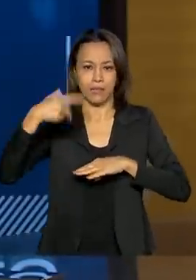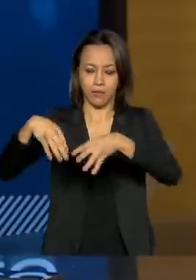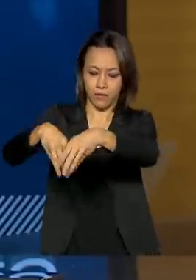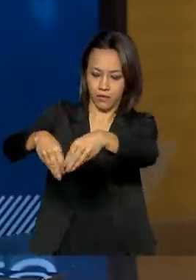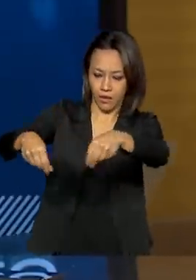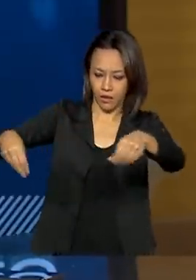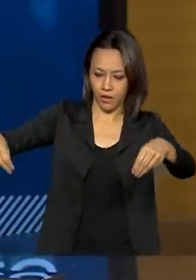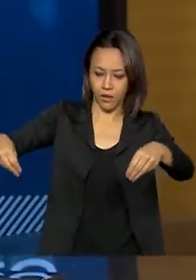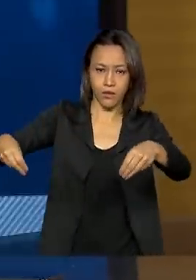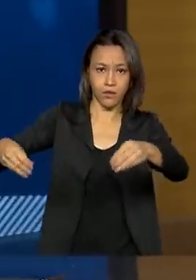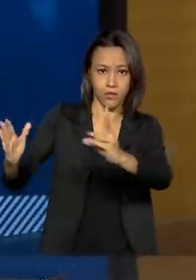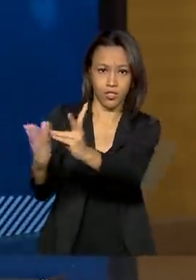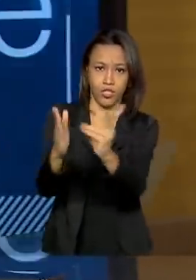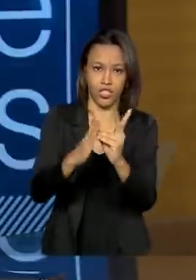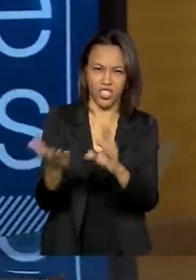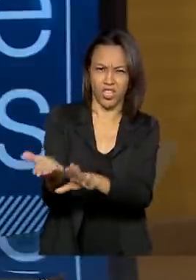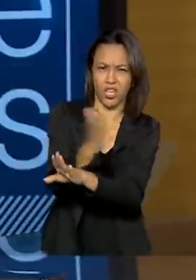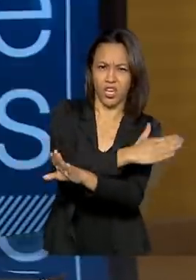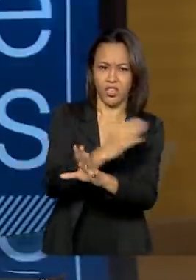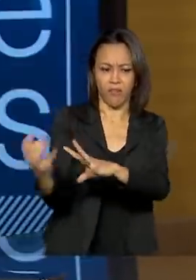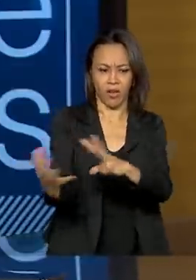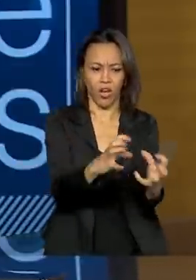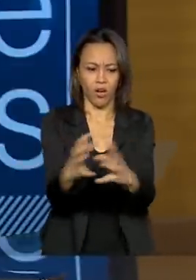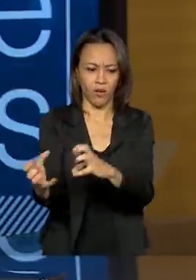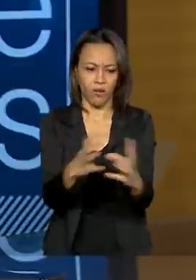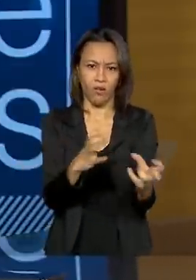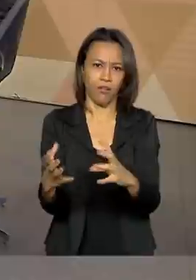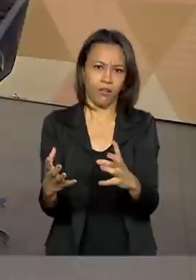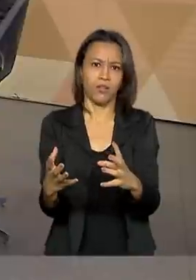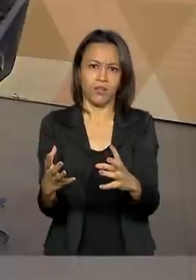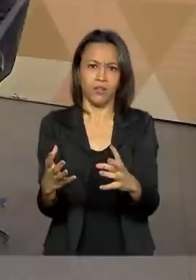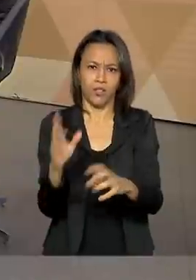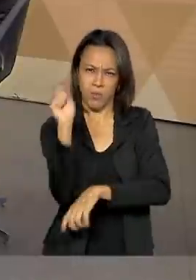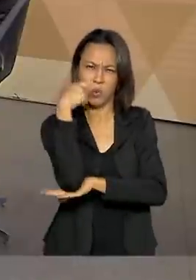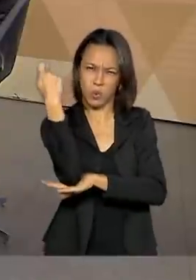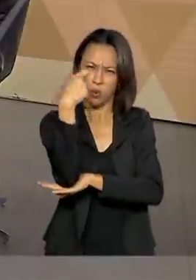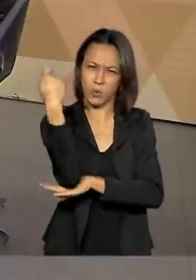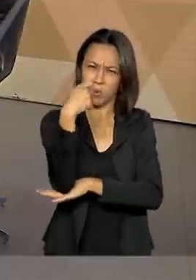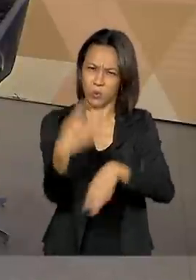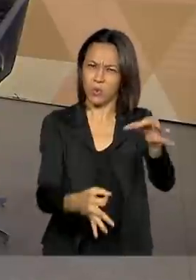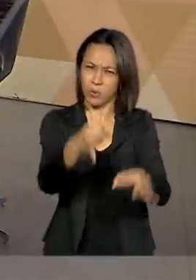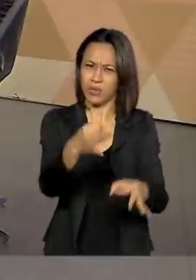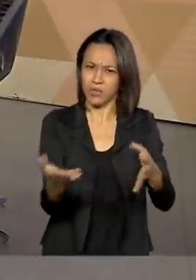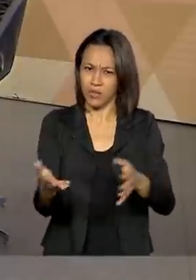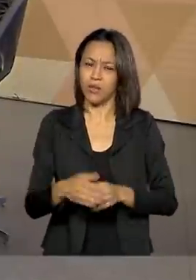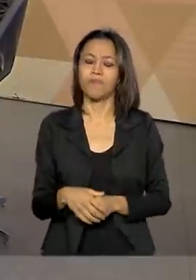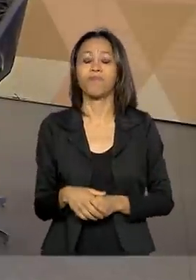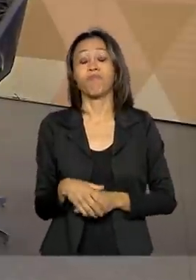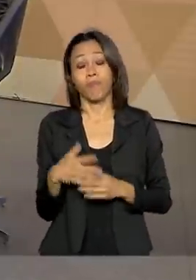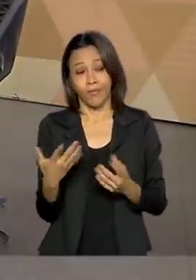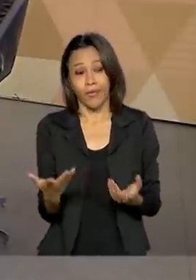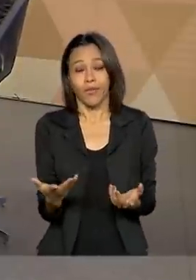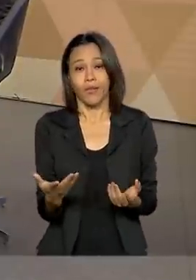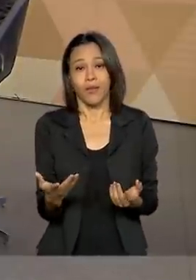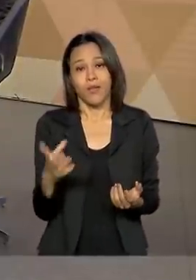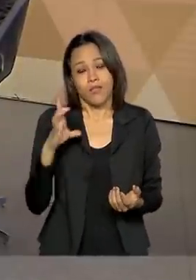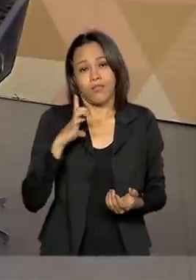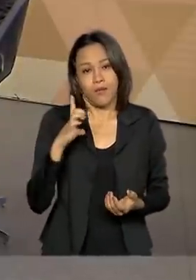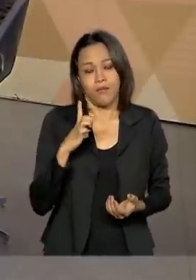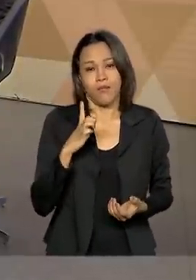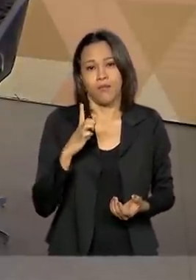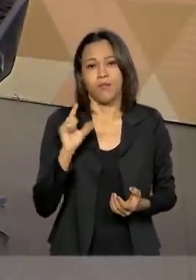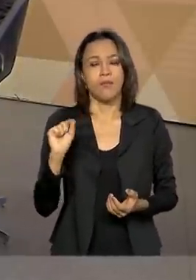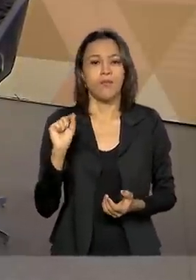indígenas que estavam em disputa judicial no Mato Grosso do Sul, não é isso? Na realidade, o acontece? Nós compusemos vários